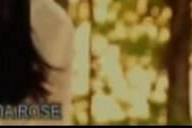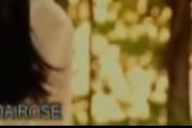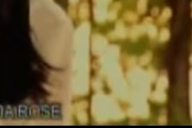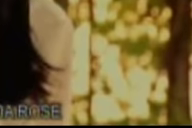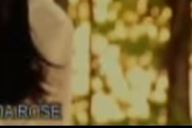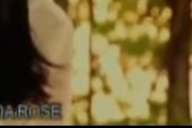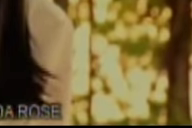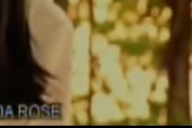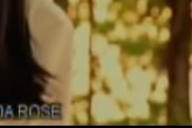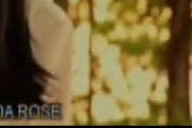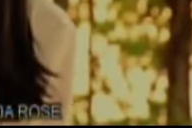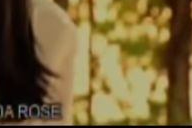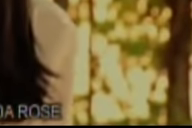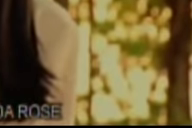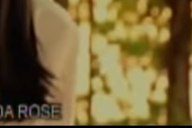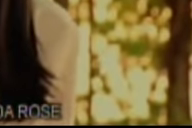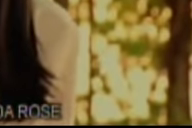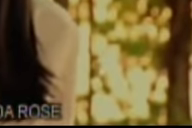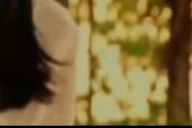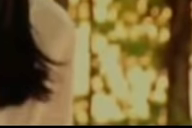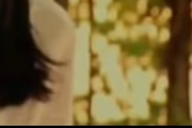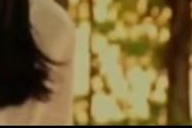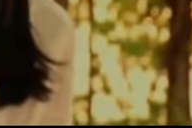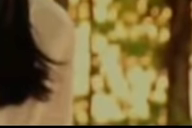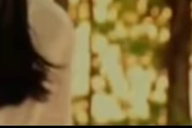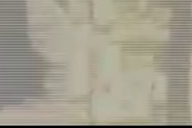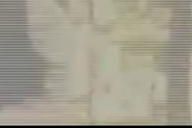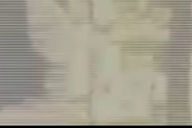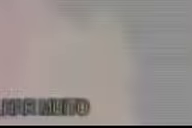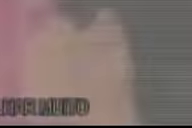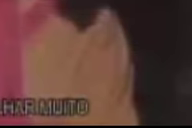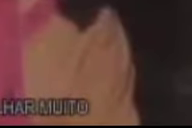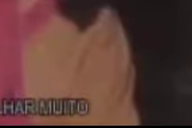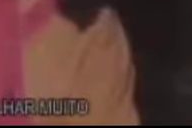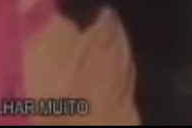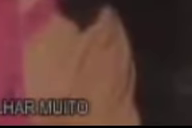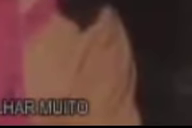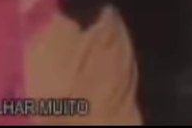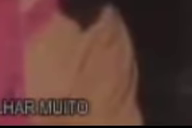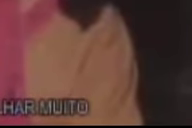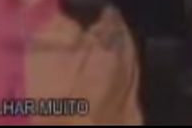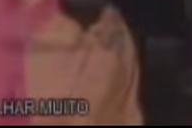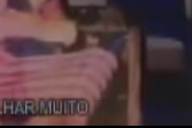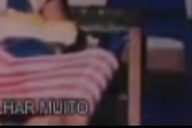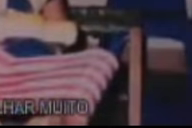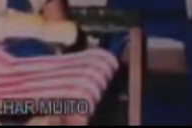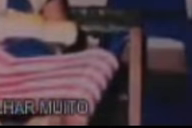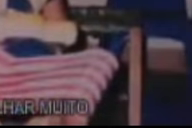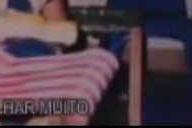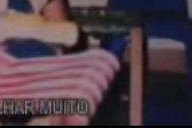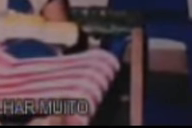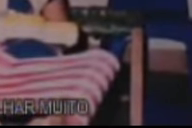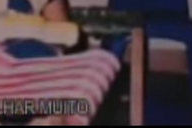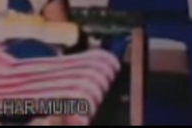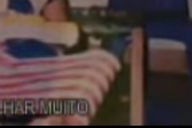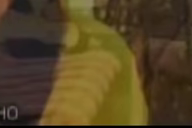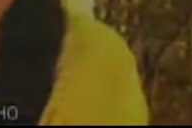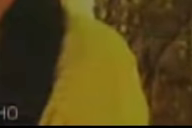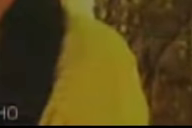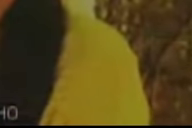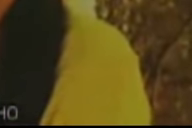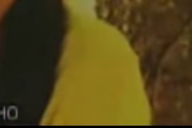Renata, filha do Sérgio e da Rose, mãe da Valentina. Na minha infância, vi meu pai trabalhar muito,